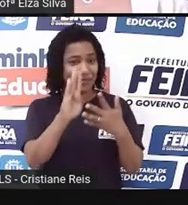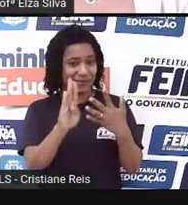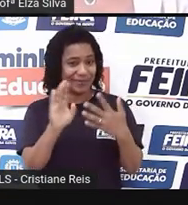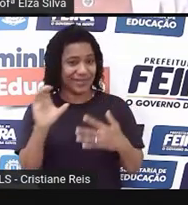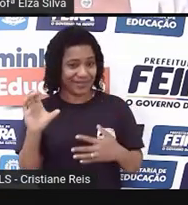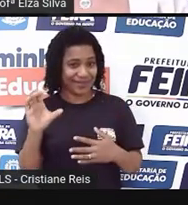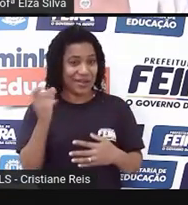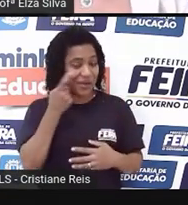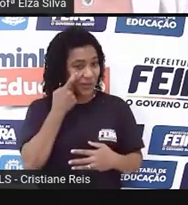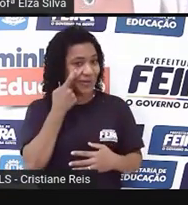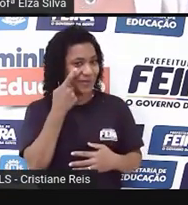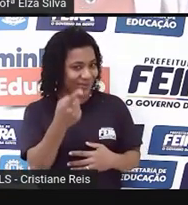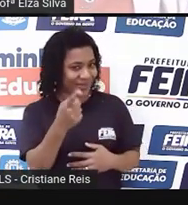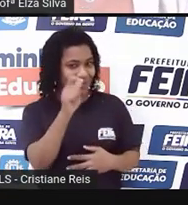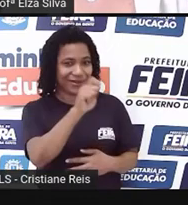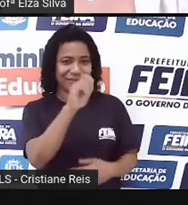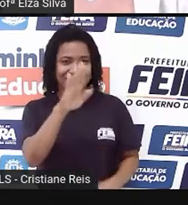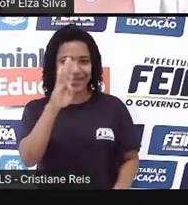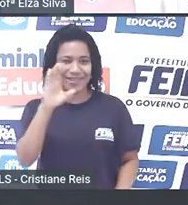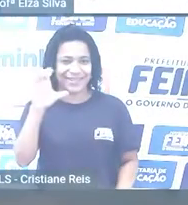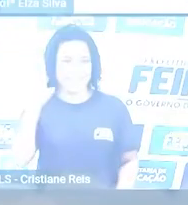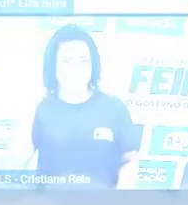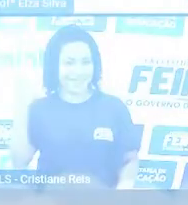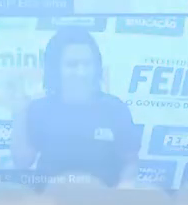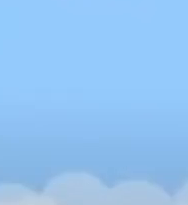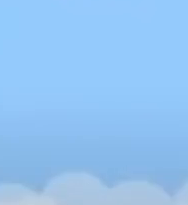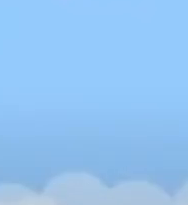Let's go. Just a moment, please.